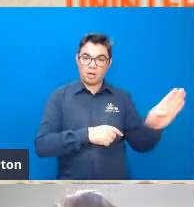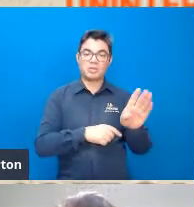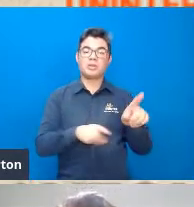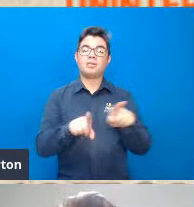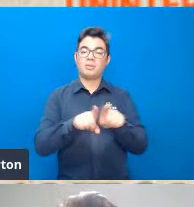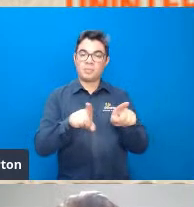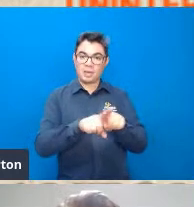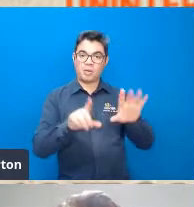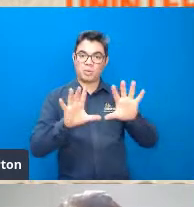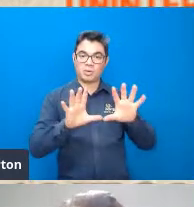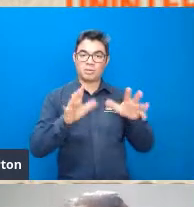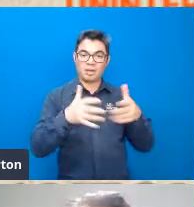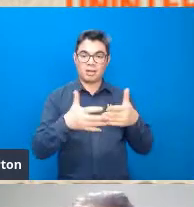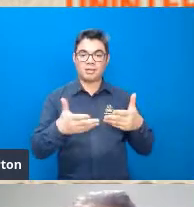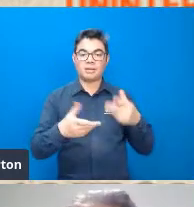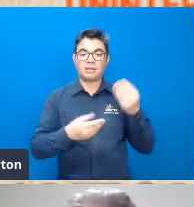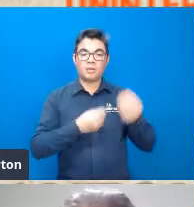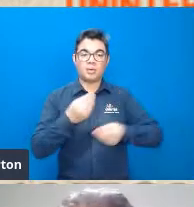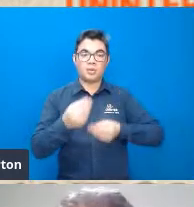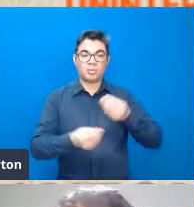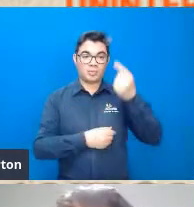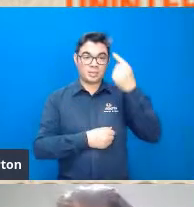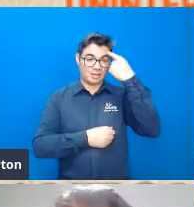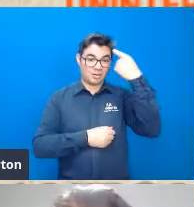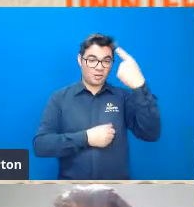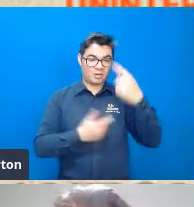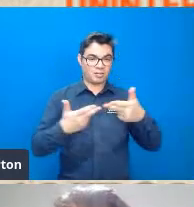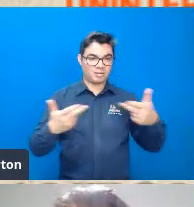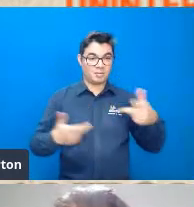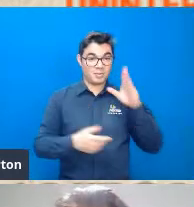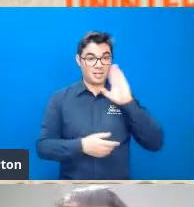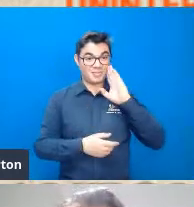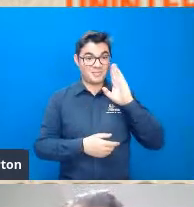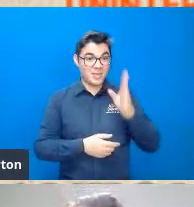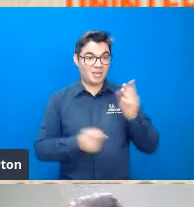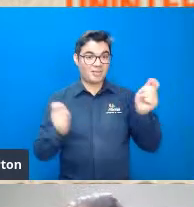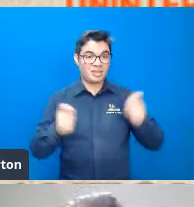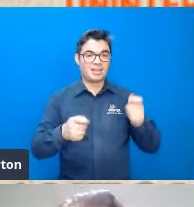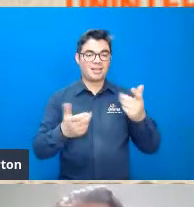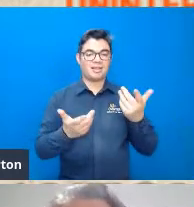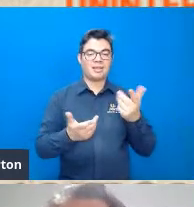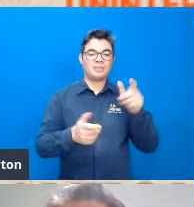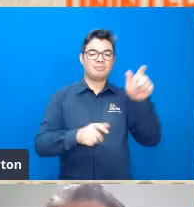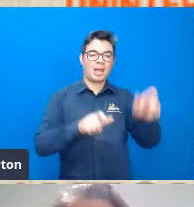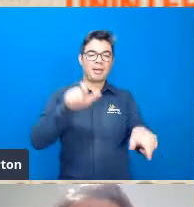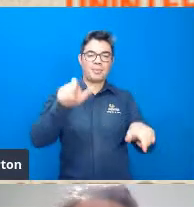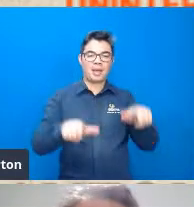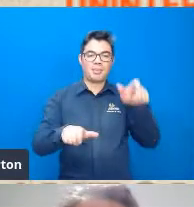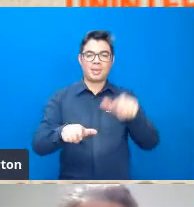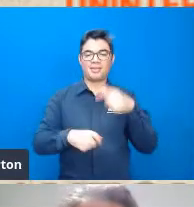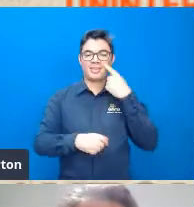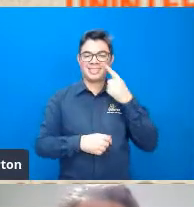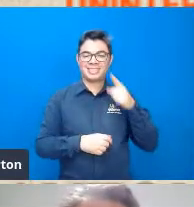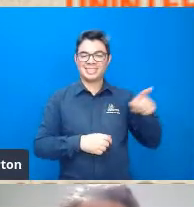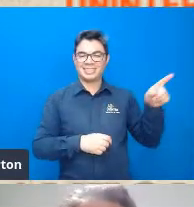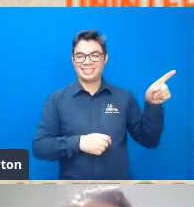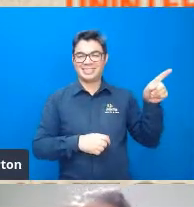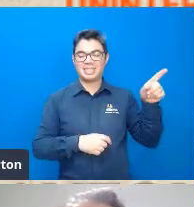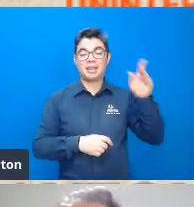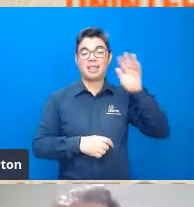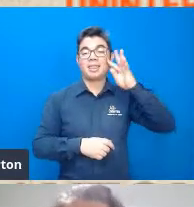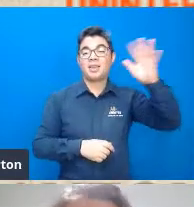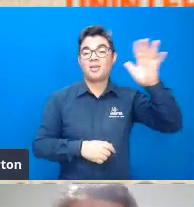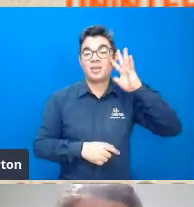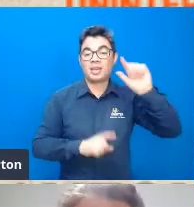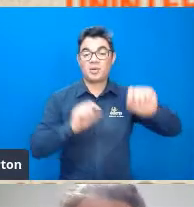pegarmos os grandes pensadores e as principais figuras que elaboraram as teorias na biologia,